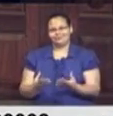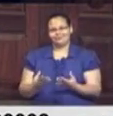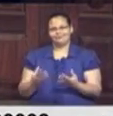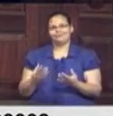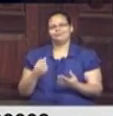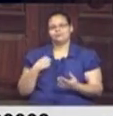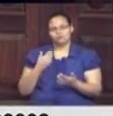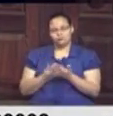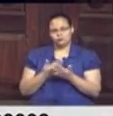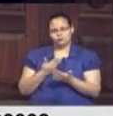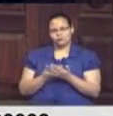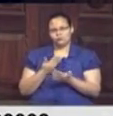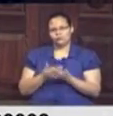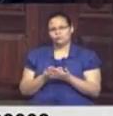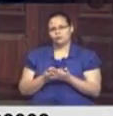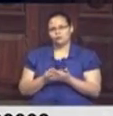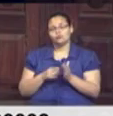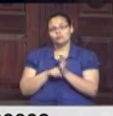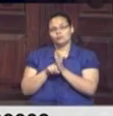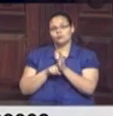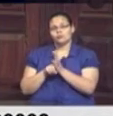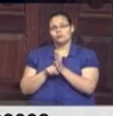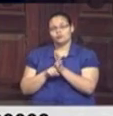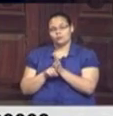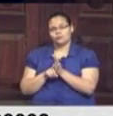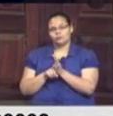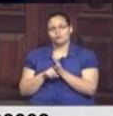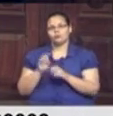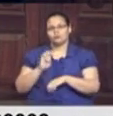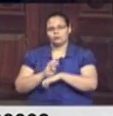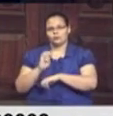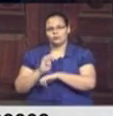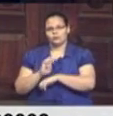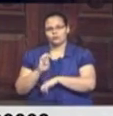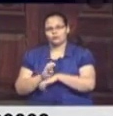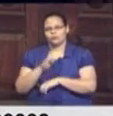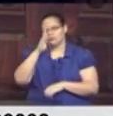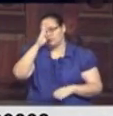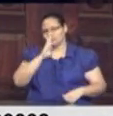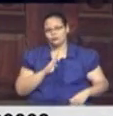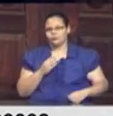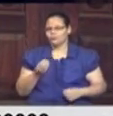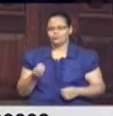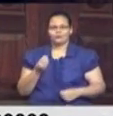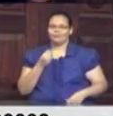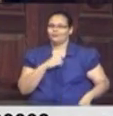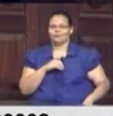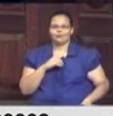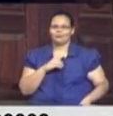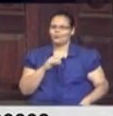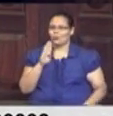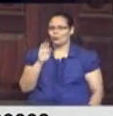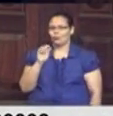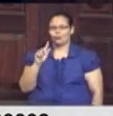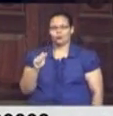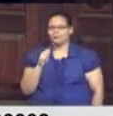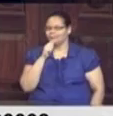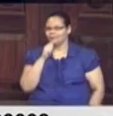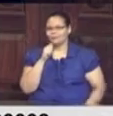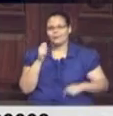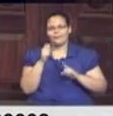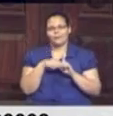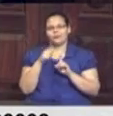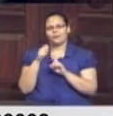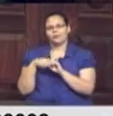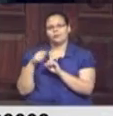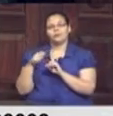estudos, e doam as suas pesquisas ao Estado, de maneira gratuita, não recebem as suas bolsas há alguns meses.